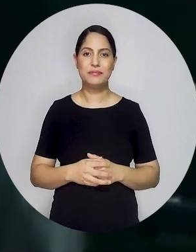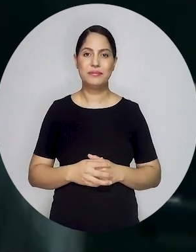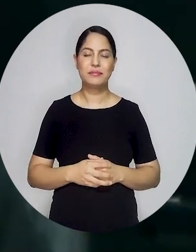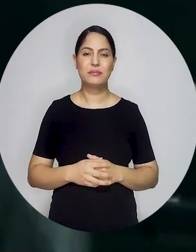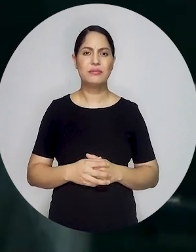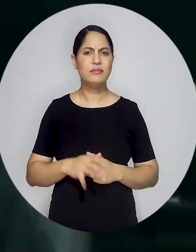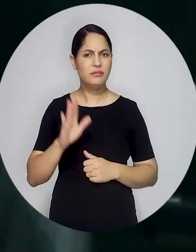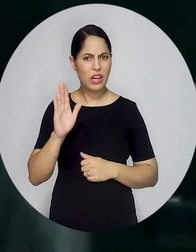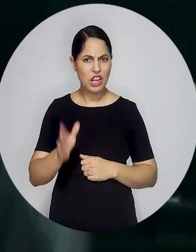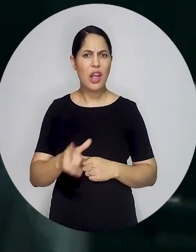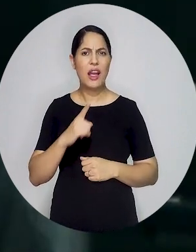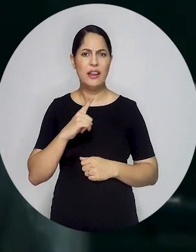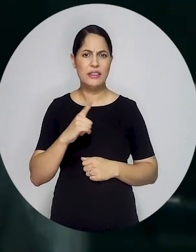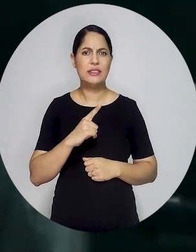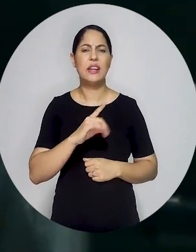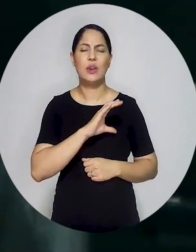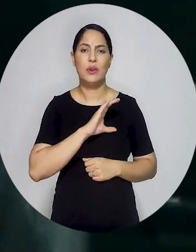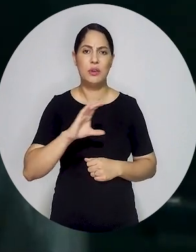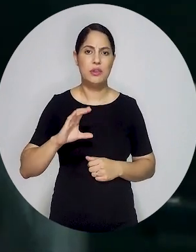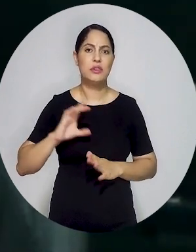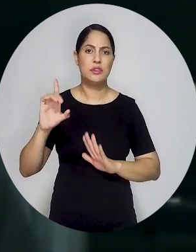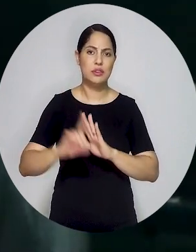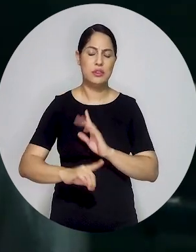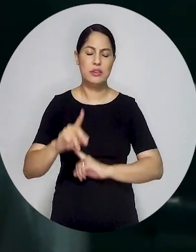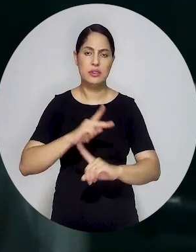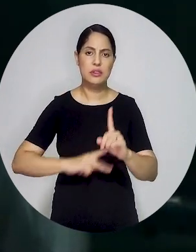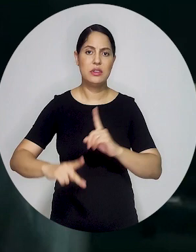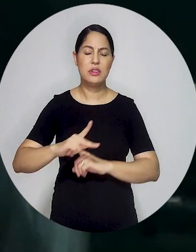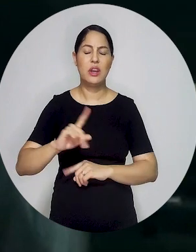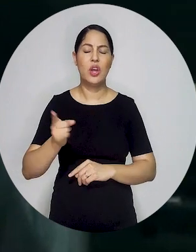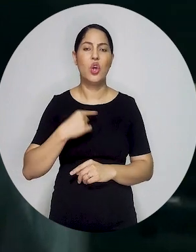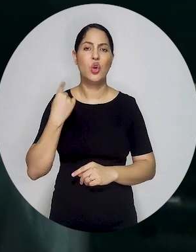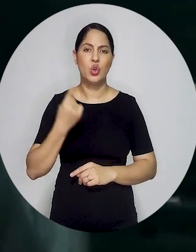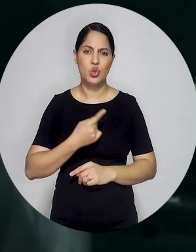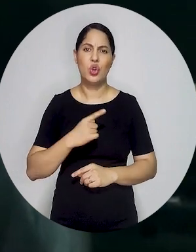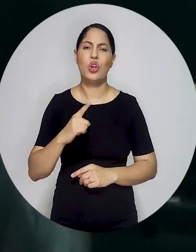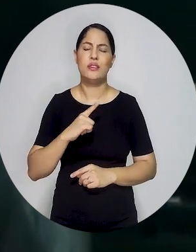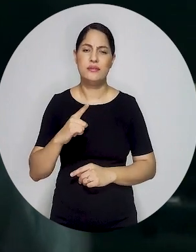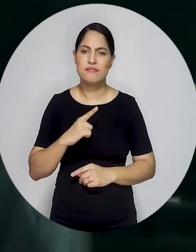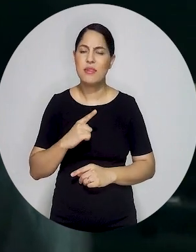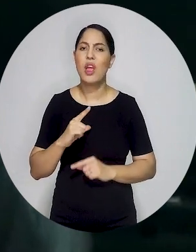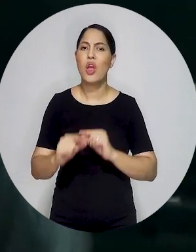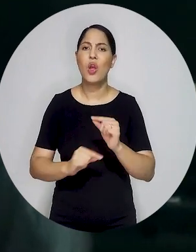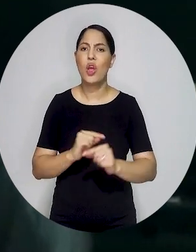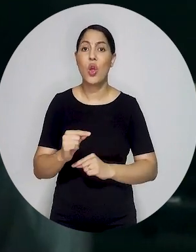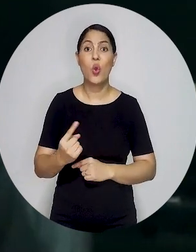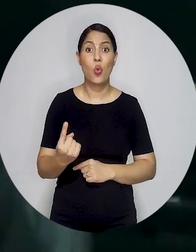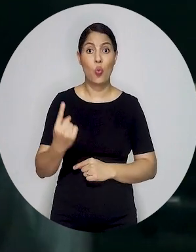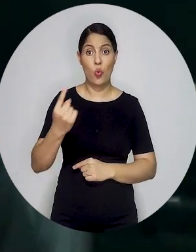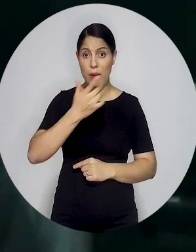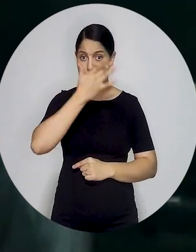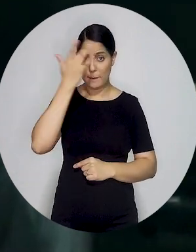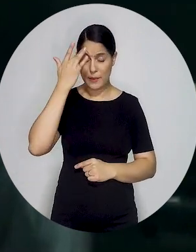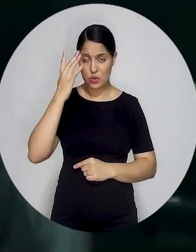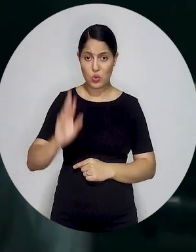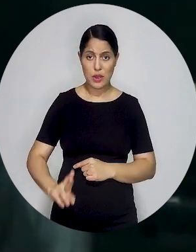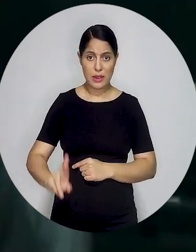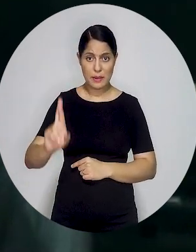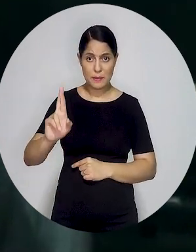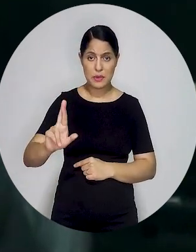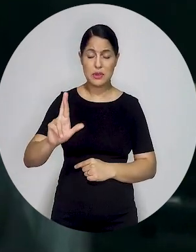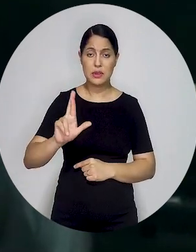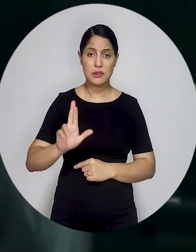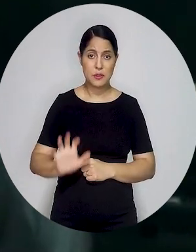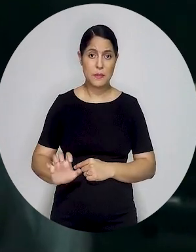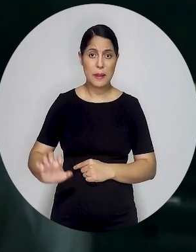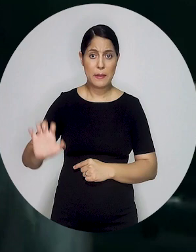Comissão Especial de Direito Previdenciário, ela tem já uma das peculiaridades de ponto de partida nosso, foi que nós fizemos questão que nós tivéssemos pelo